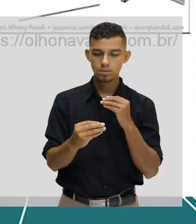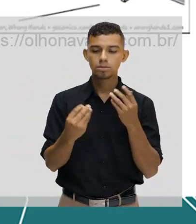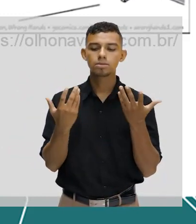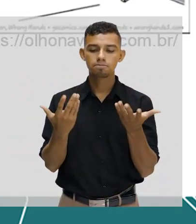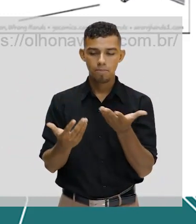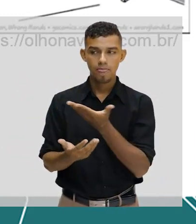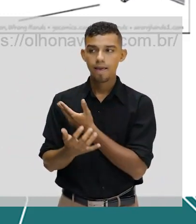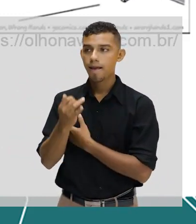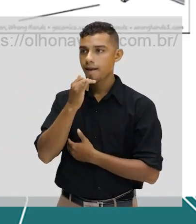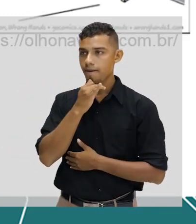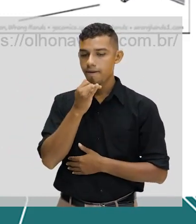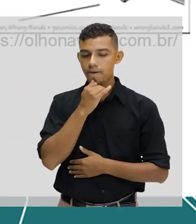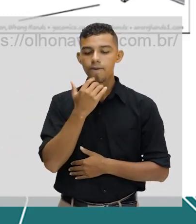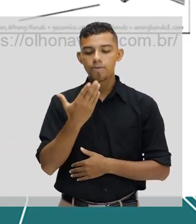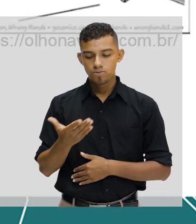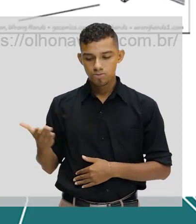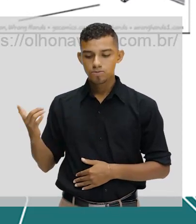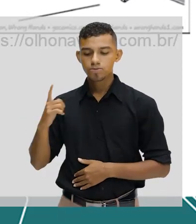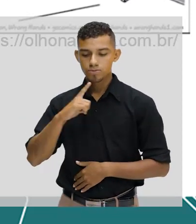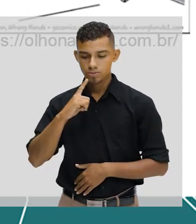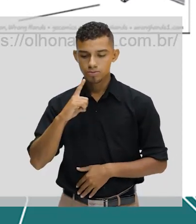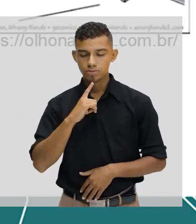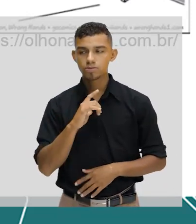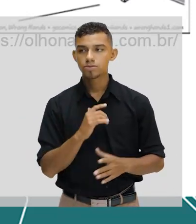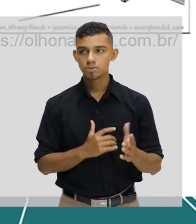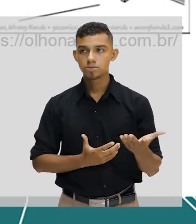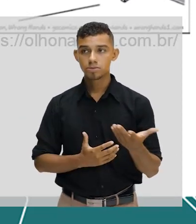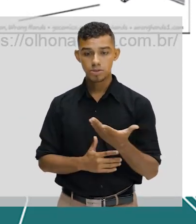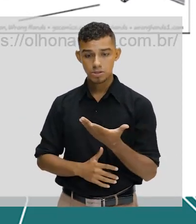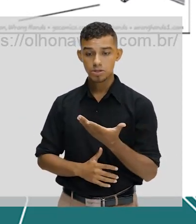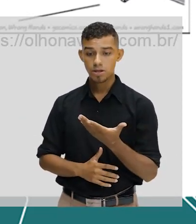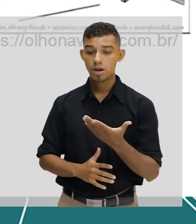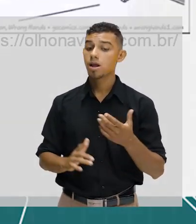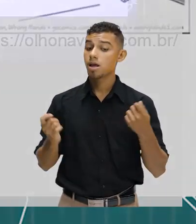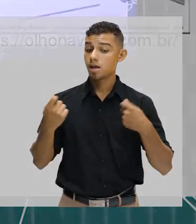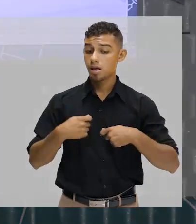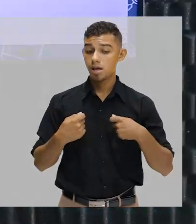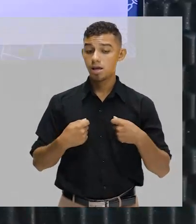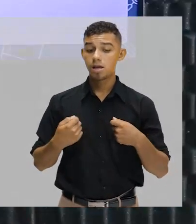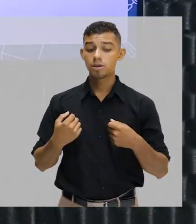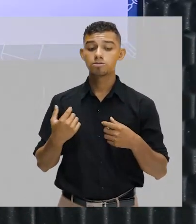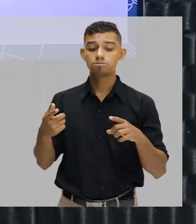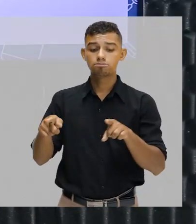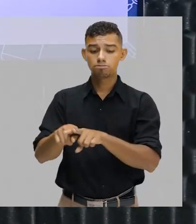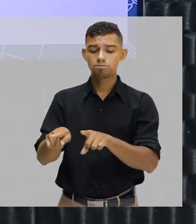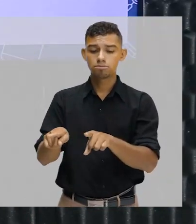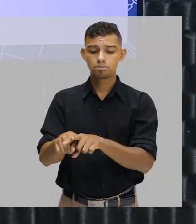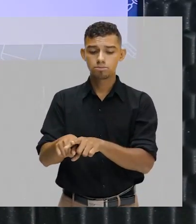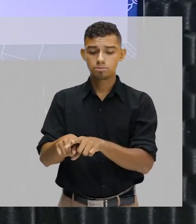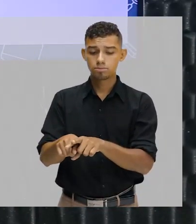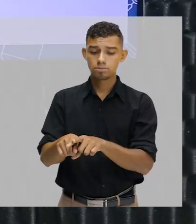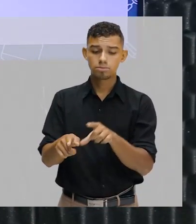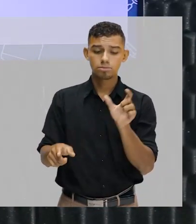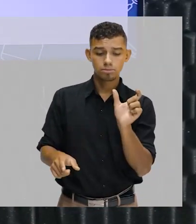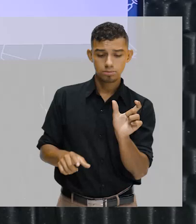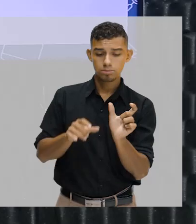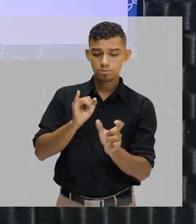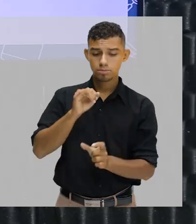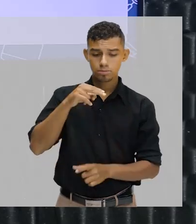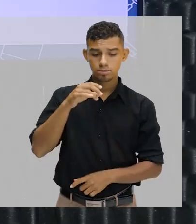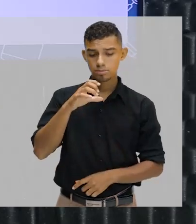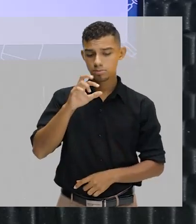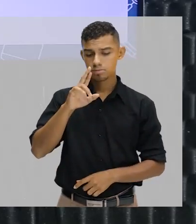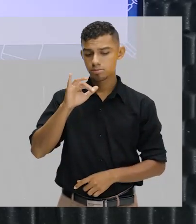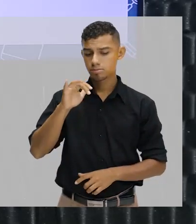tá bom? Então, nesse caso, eu tenho o exemplo negativo. Incriminate, apesar de ter o in, que para nós em